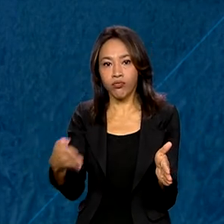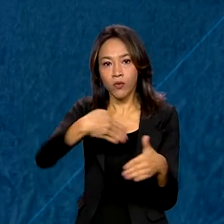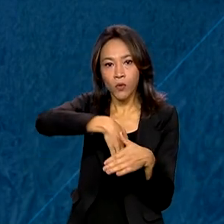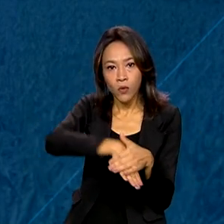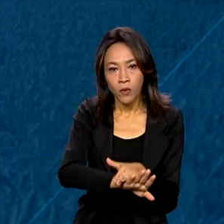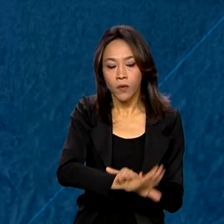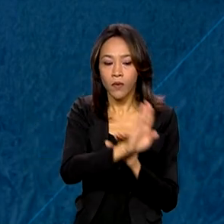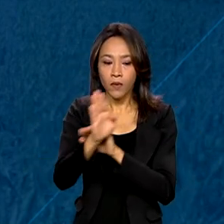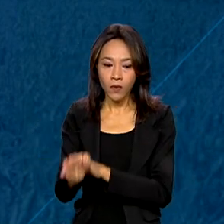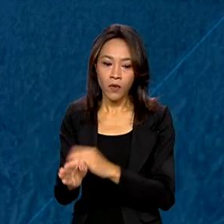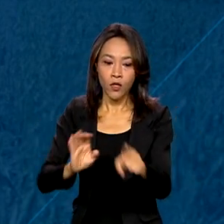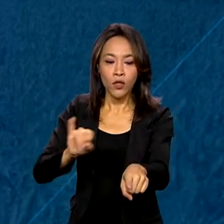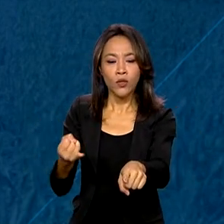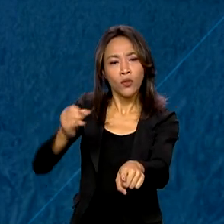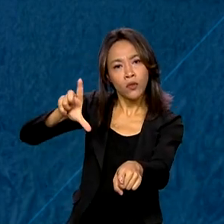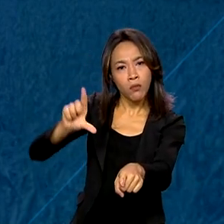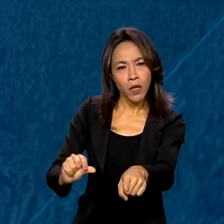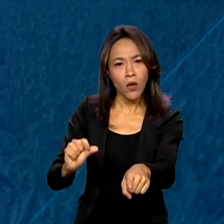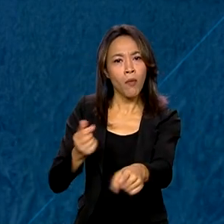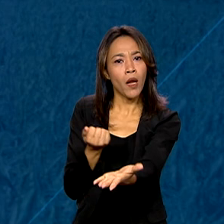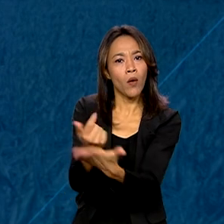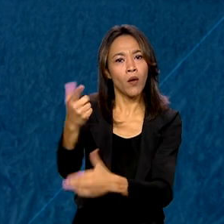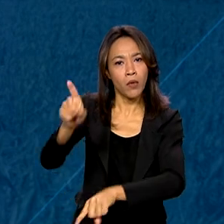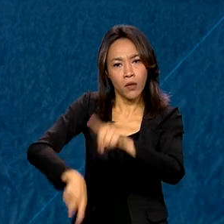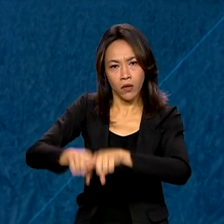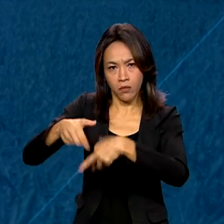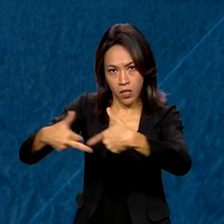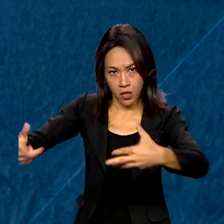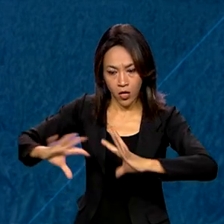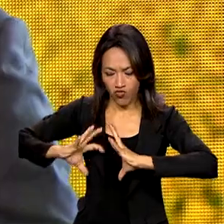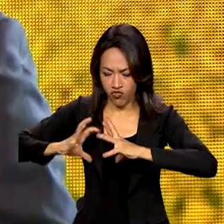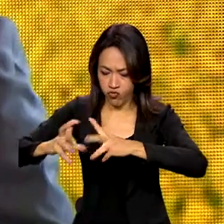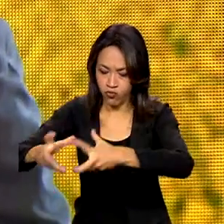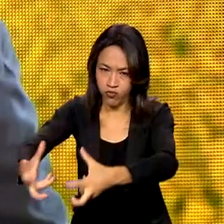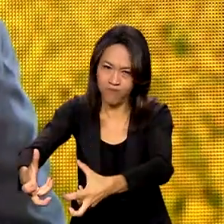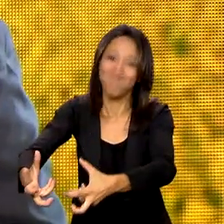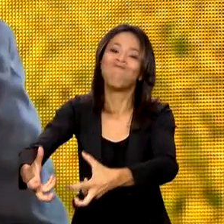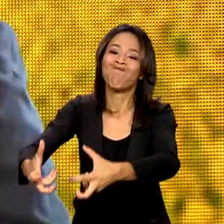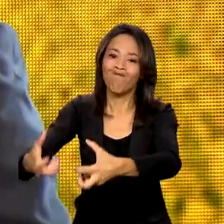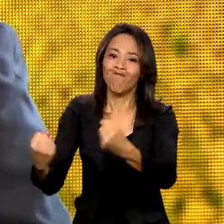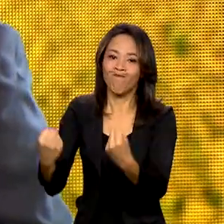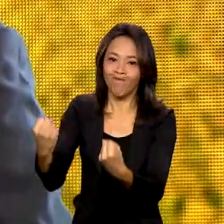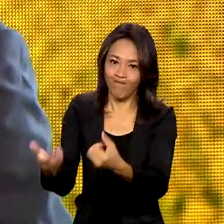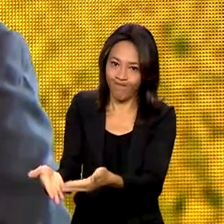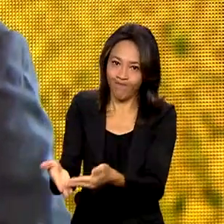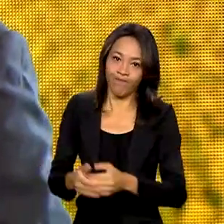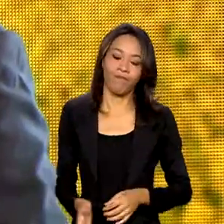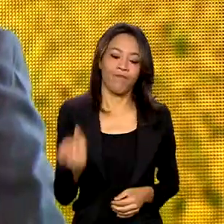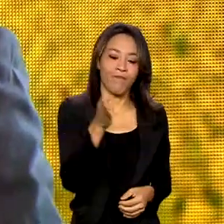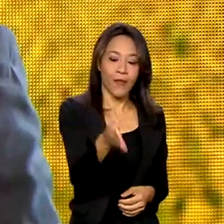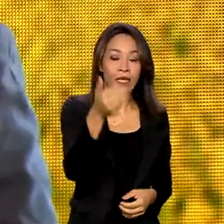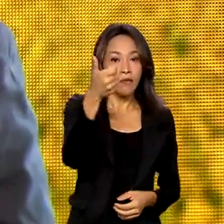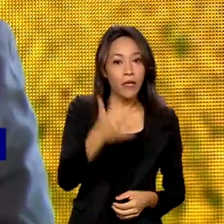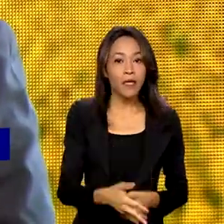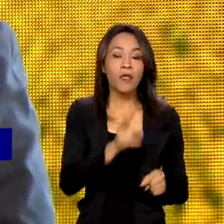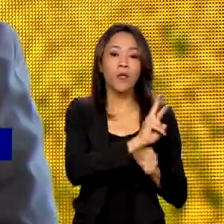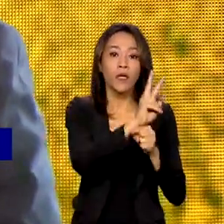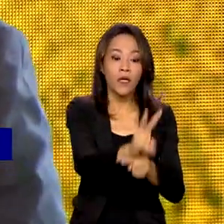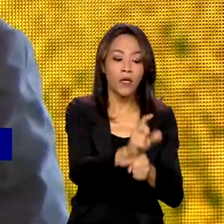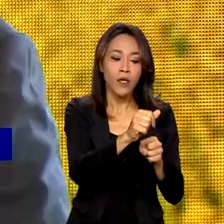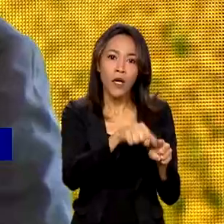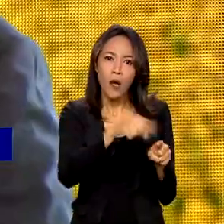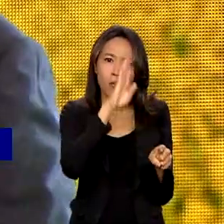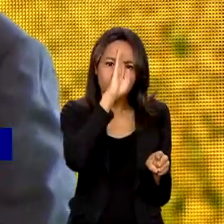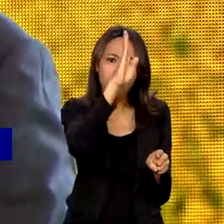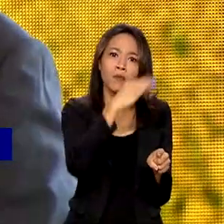de juros mais baixas para aquisição de máquinas e equipamentos agrícolas. O crédito é hoje um dos principais insumos para viabilizar nossa